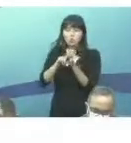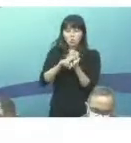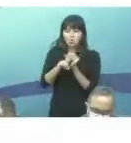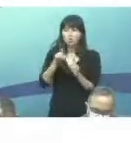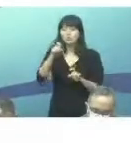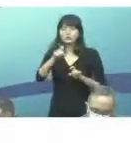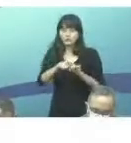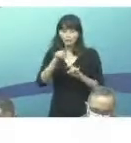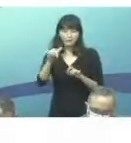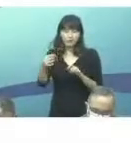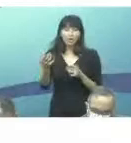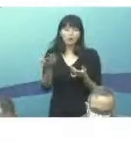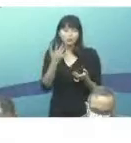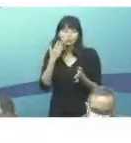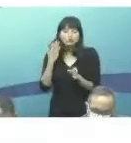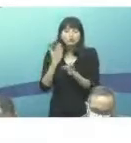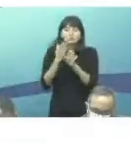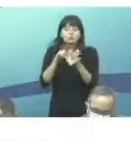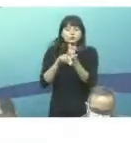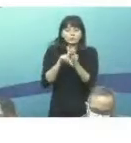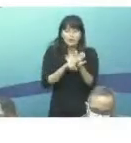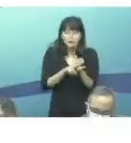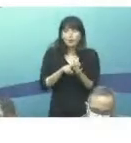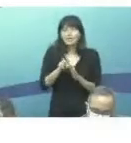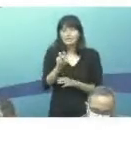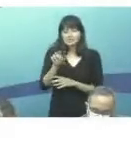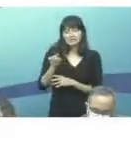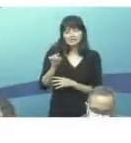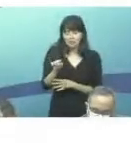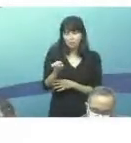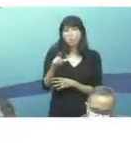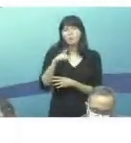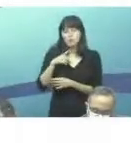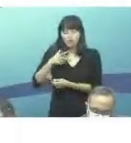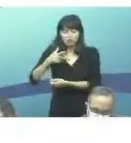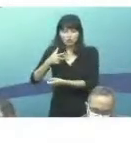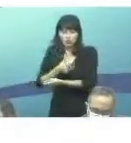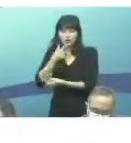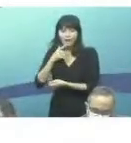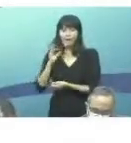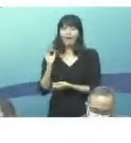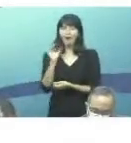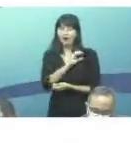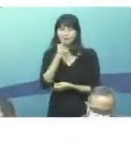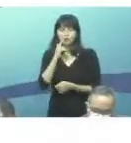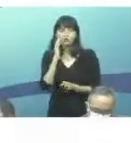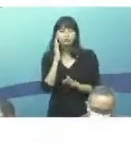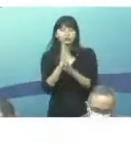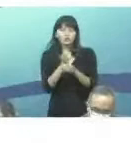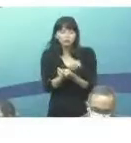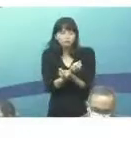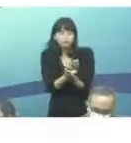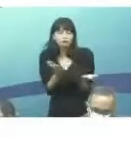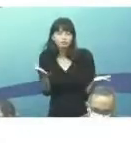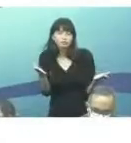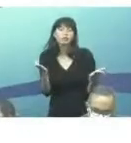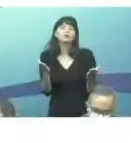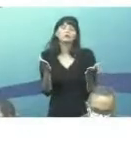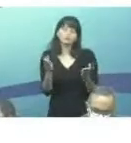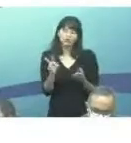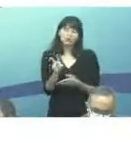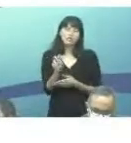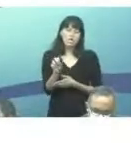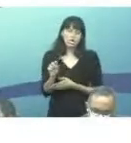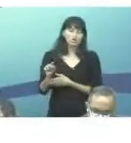relação ao diagnóstico, cerca de 5 mil cartuchos para testes rápidos moleculares de TB são distribuídos de 500 mil.